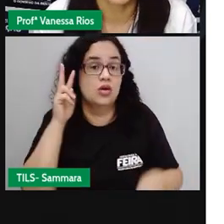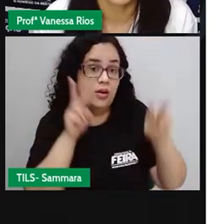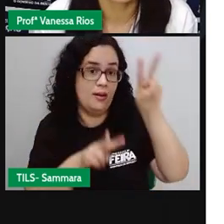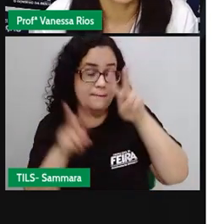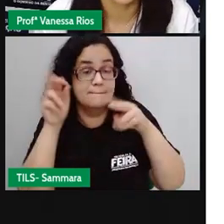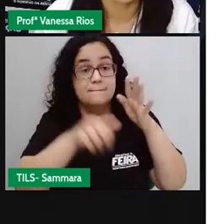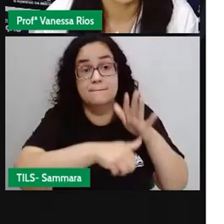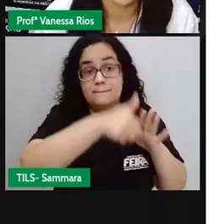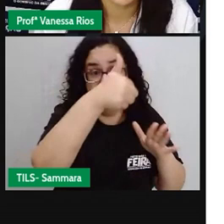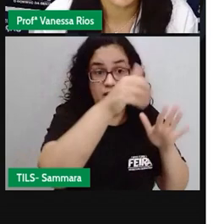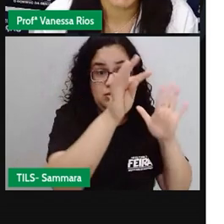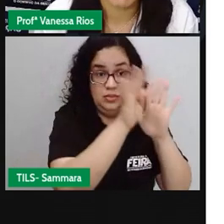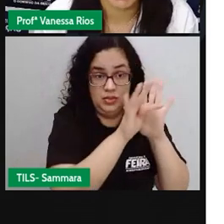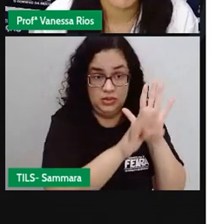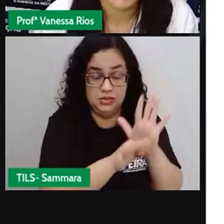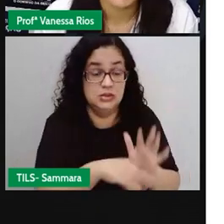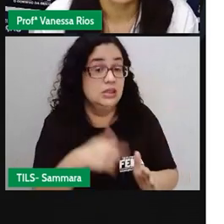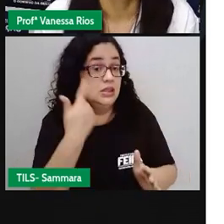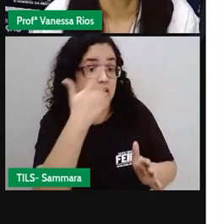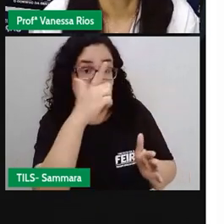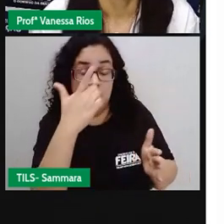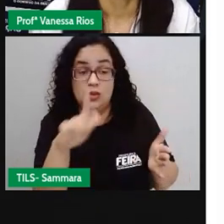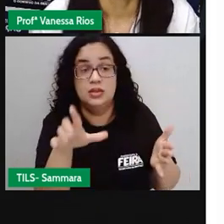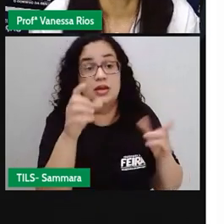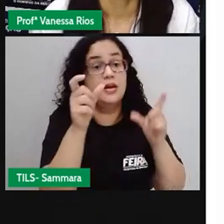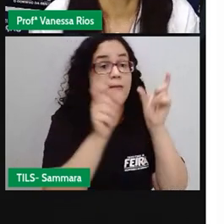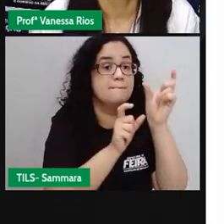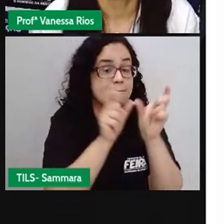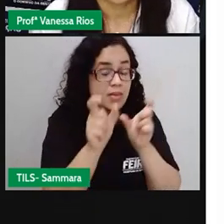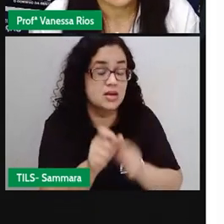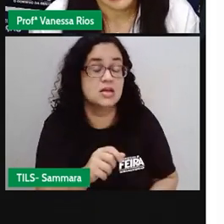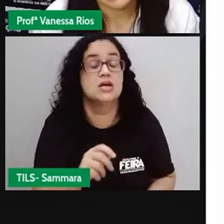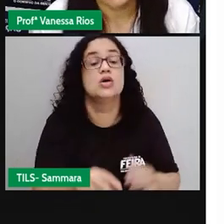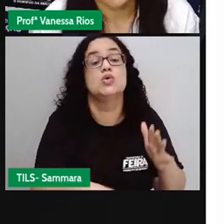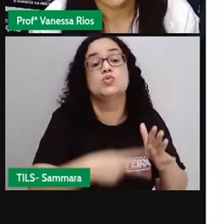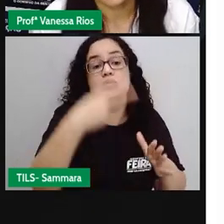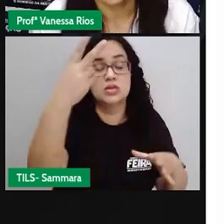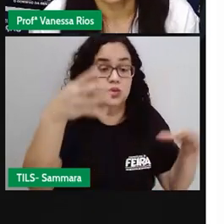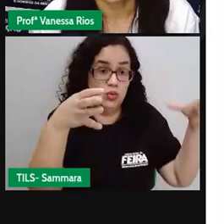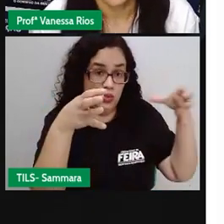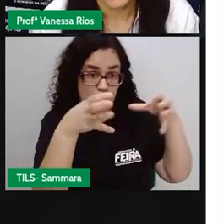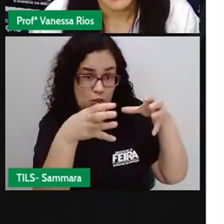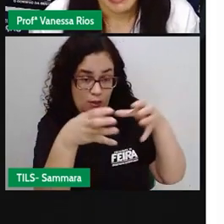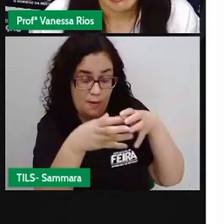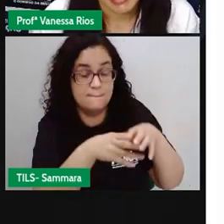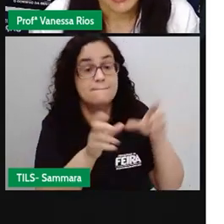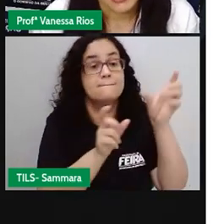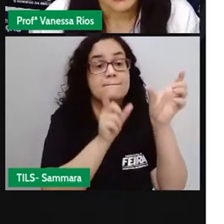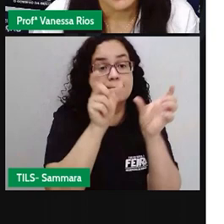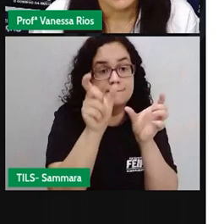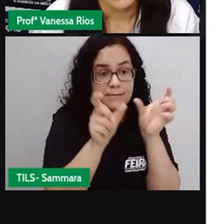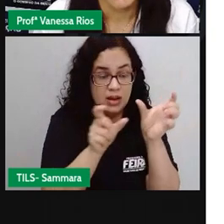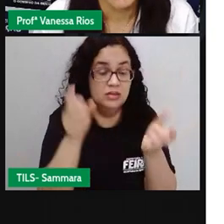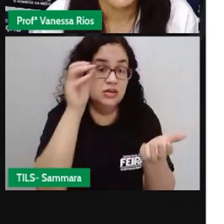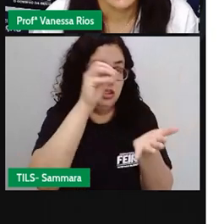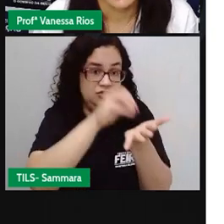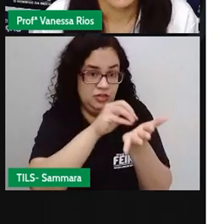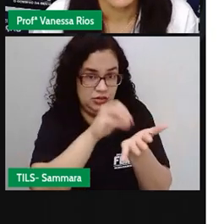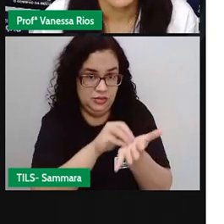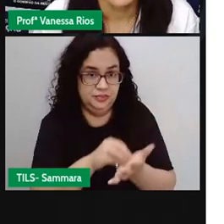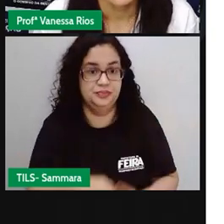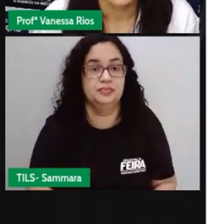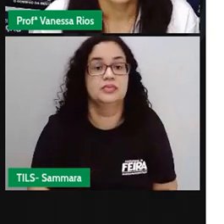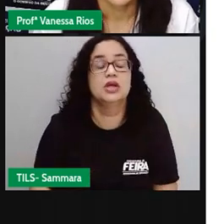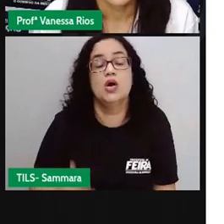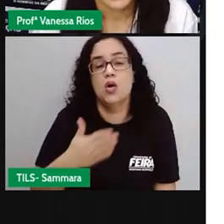observa, o primeiro texto sem as palavras e o segundo parágrafo aí com as palavras. Então, vamos